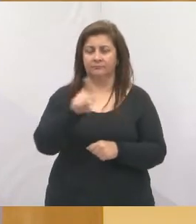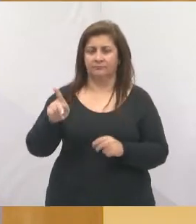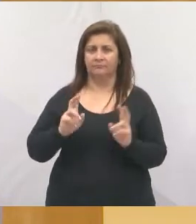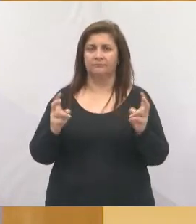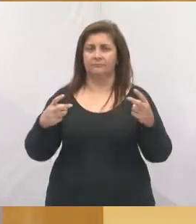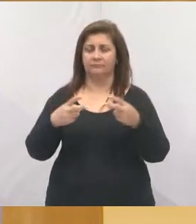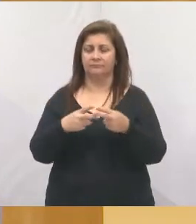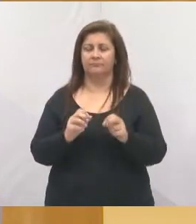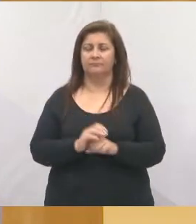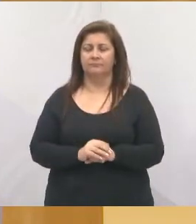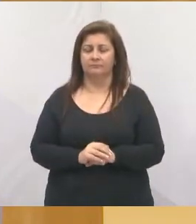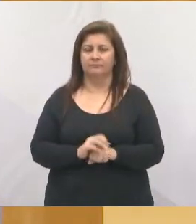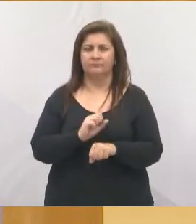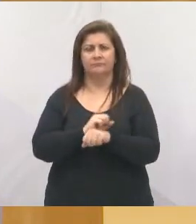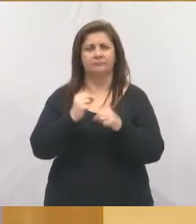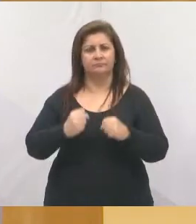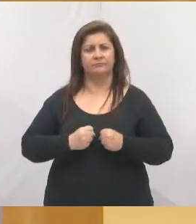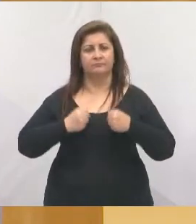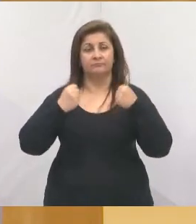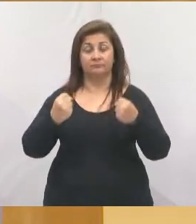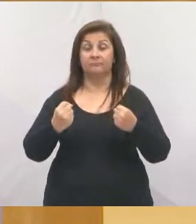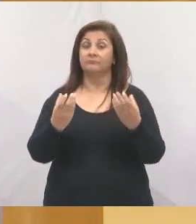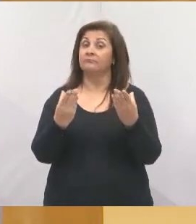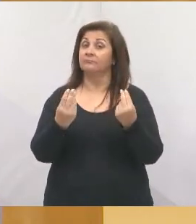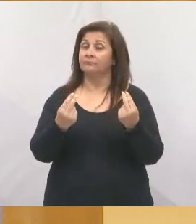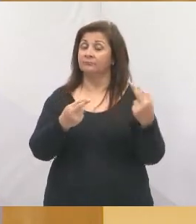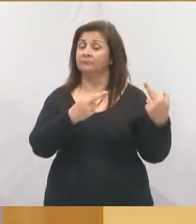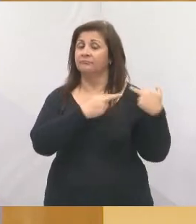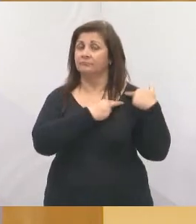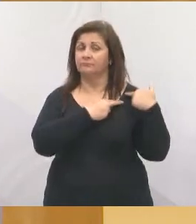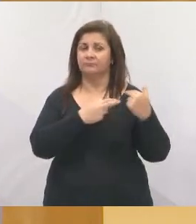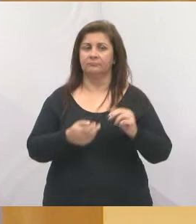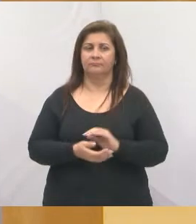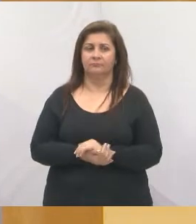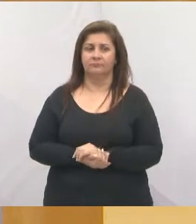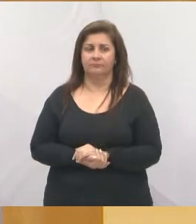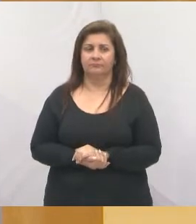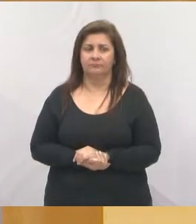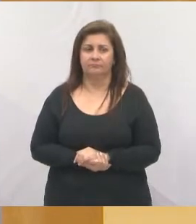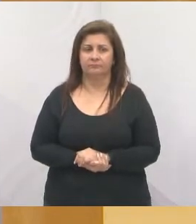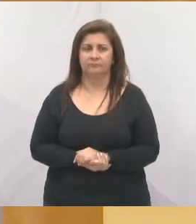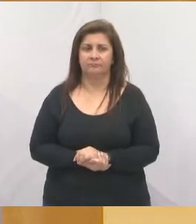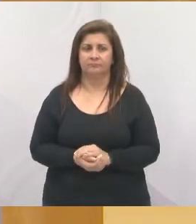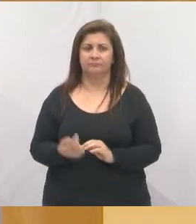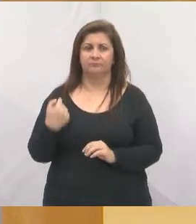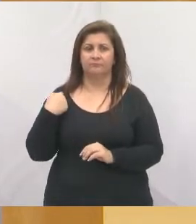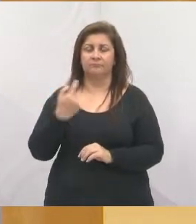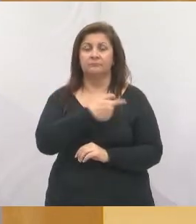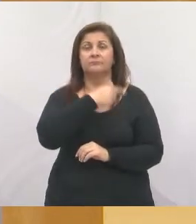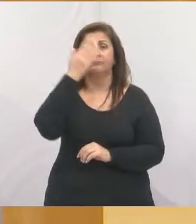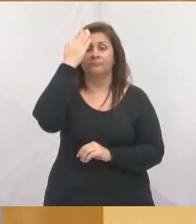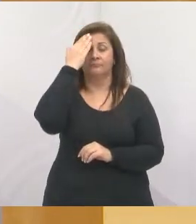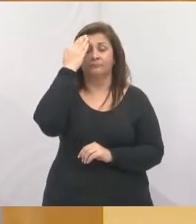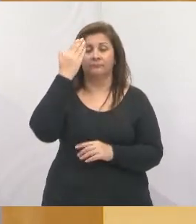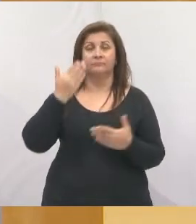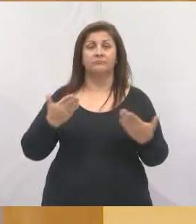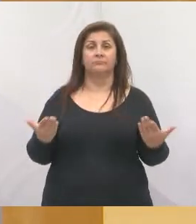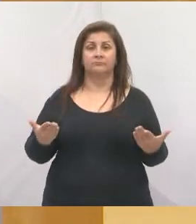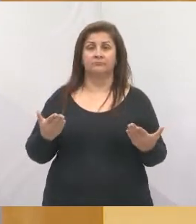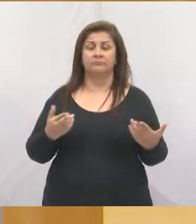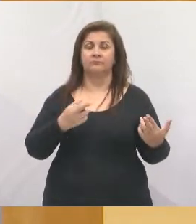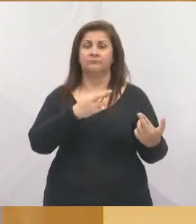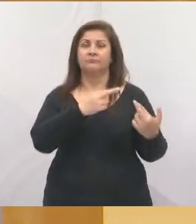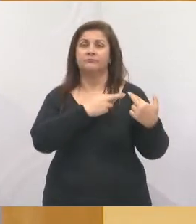né, com muito trabalho, muito esforço, mas com muita responsabilidade, né, a gente sabe, né, como que é a responsabilidade do poder